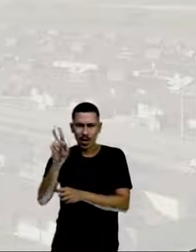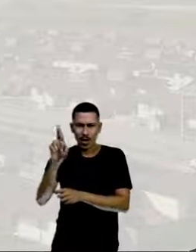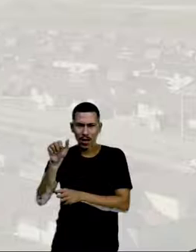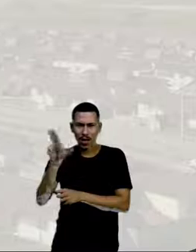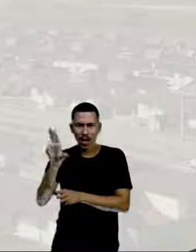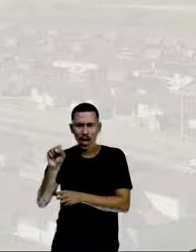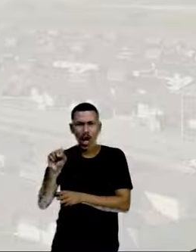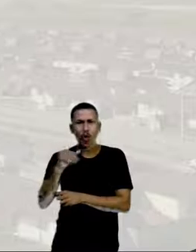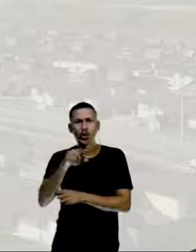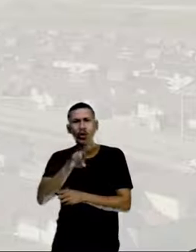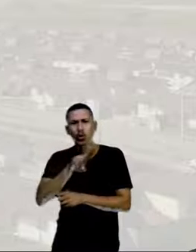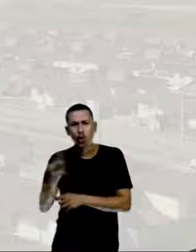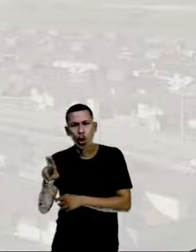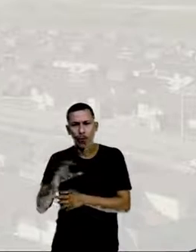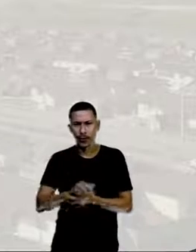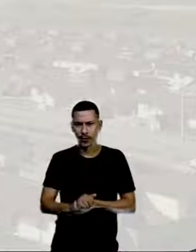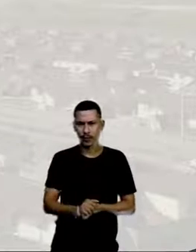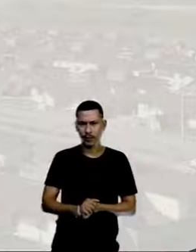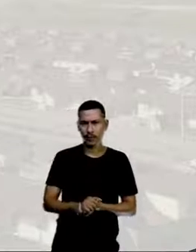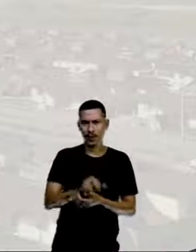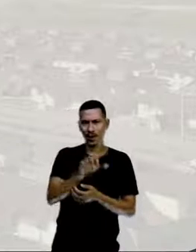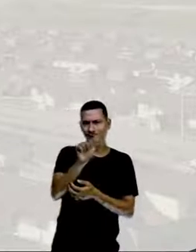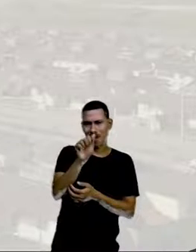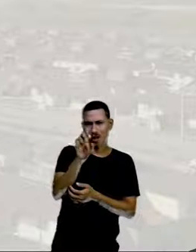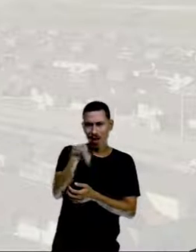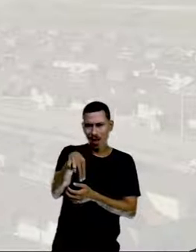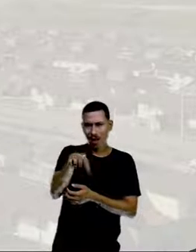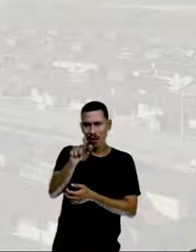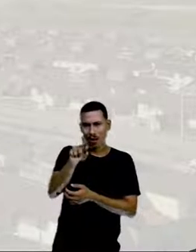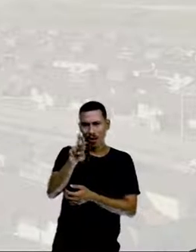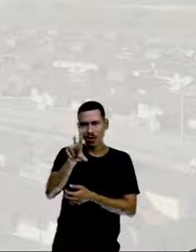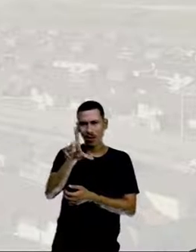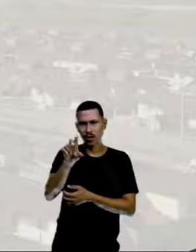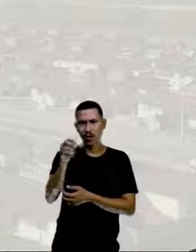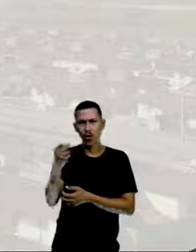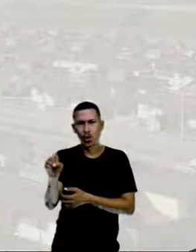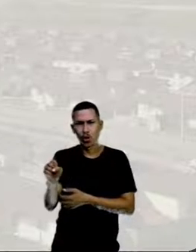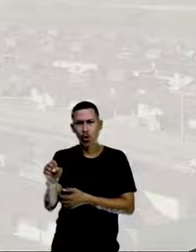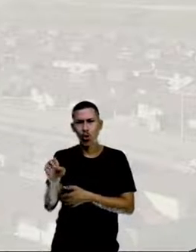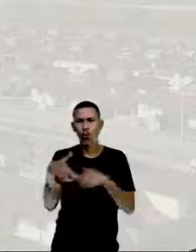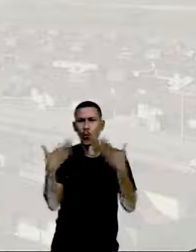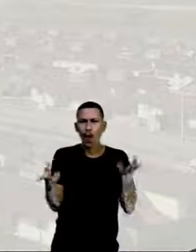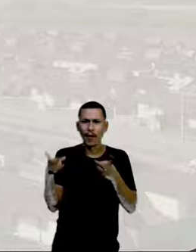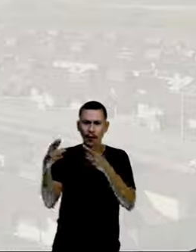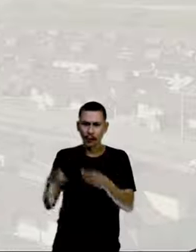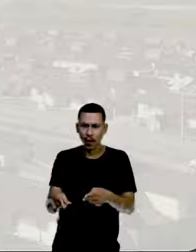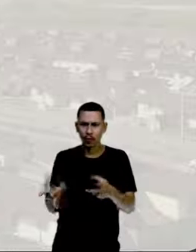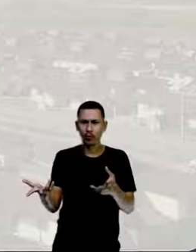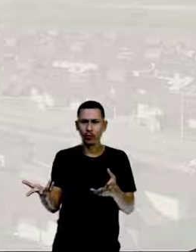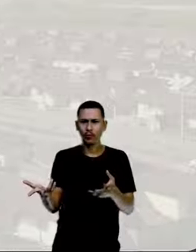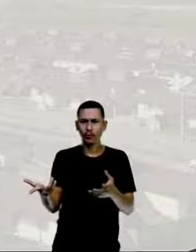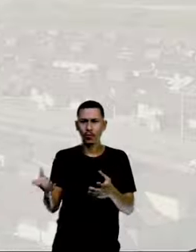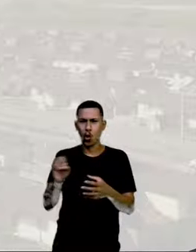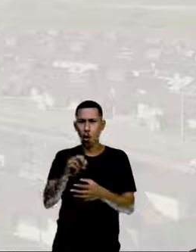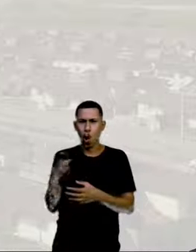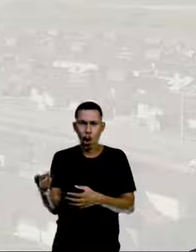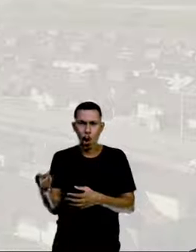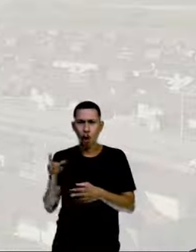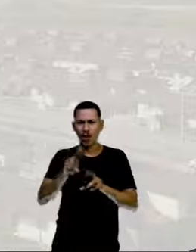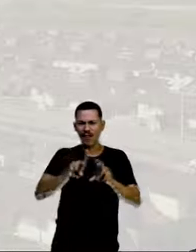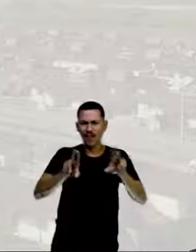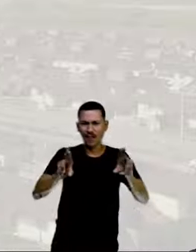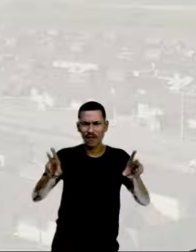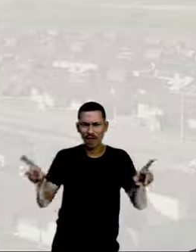correspondentes, alternos internos, alternos externos, colaterais internos ou colaterais externos.